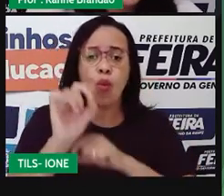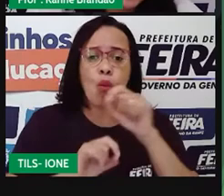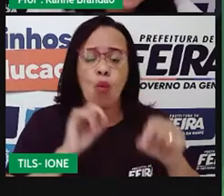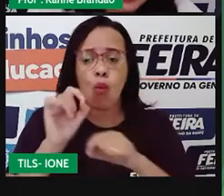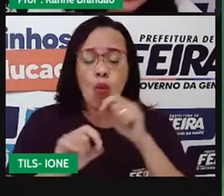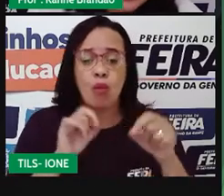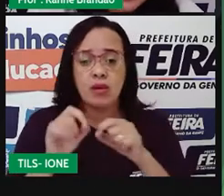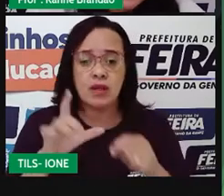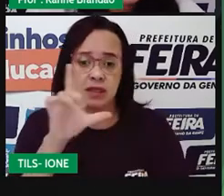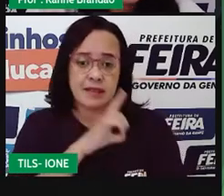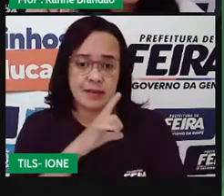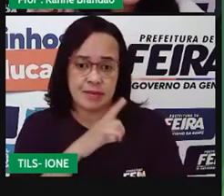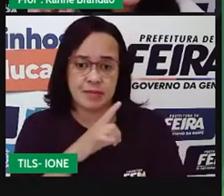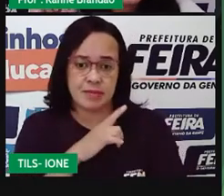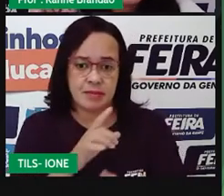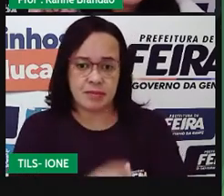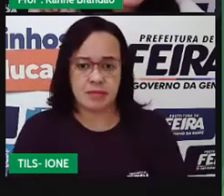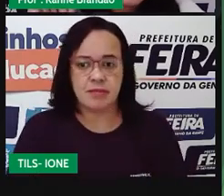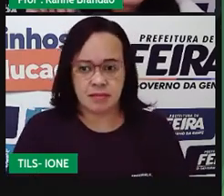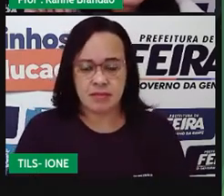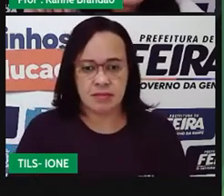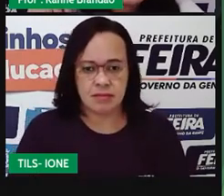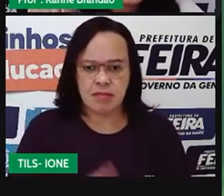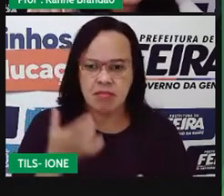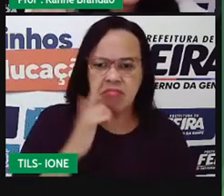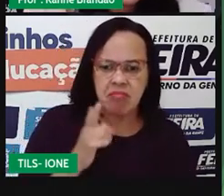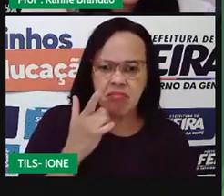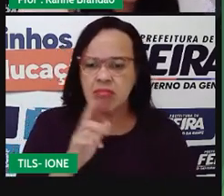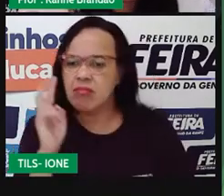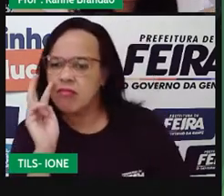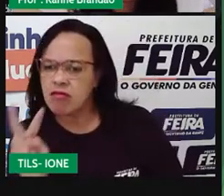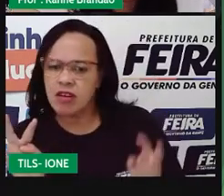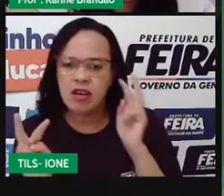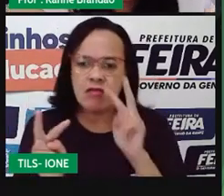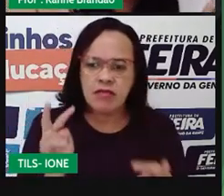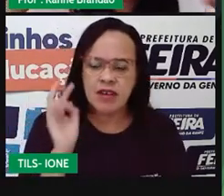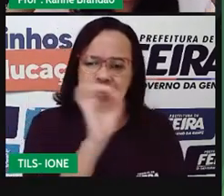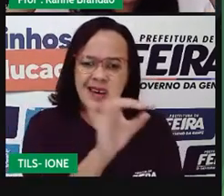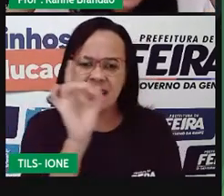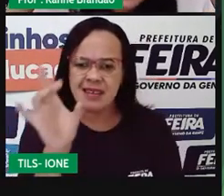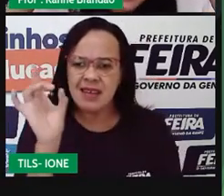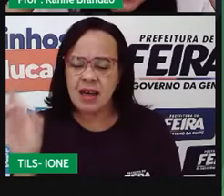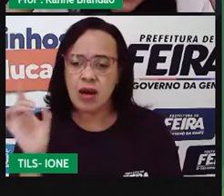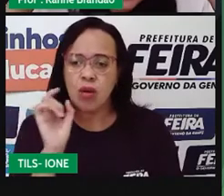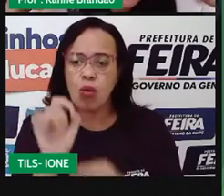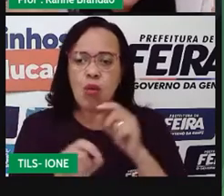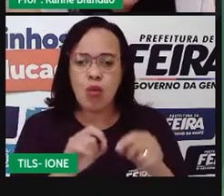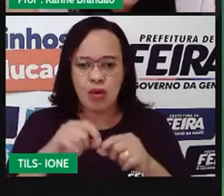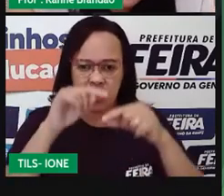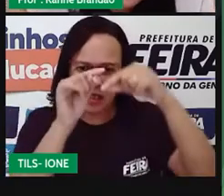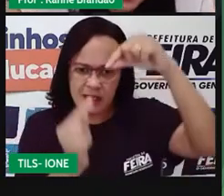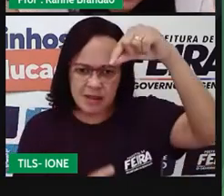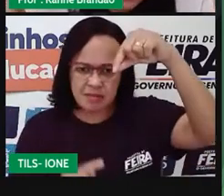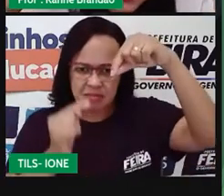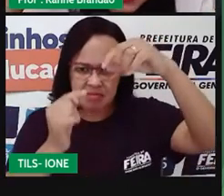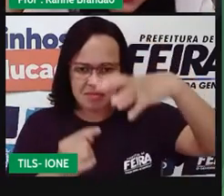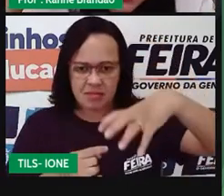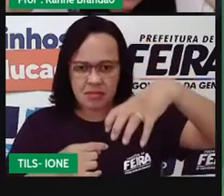né? O que que a gente tem? A gente tem, consegue observar o quê? Cada um desses peizinhos, né? Desses